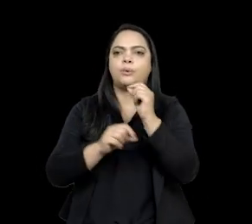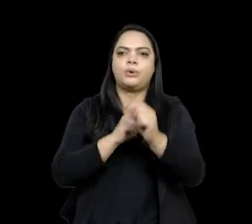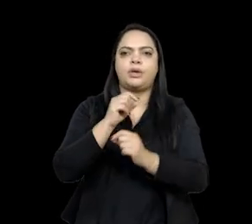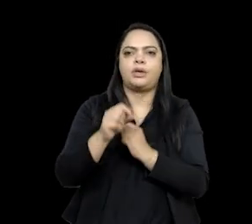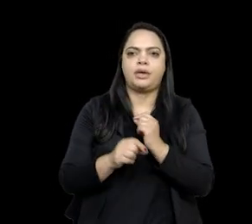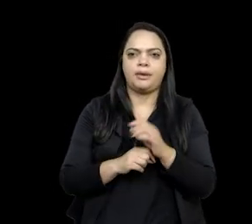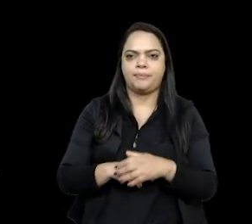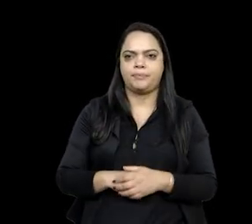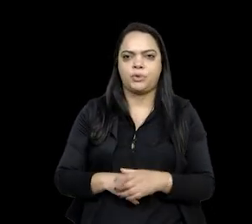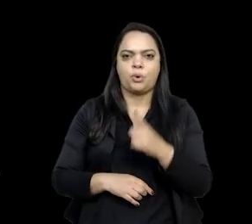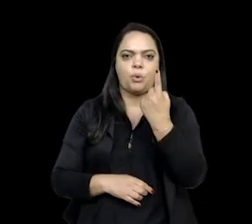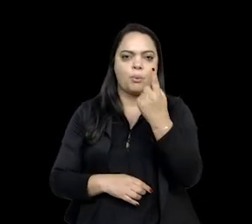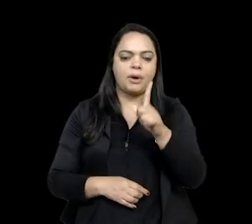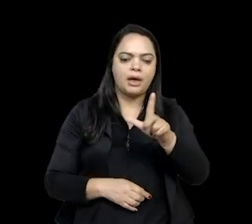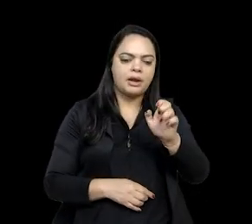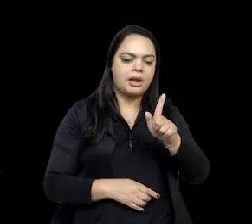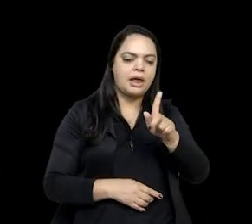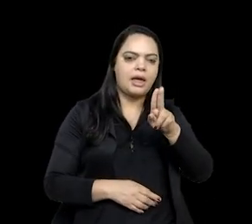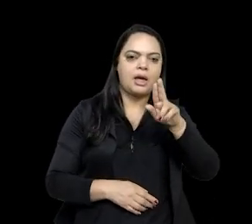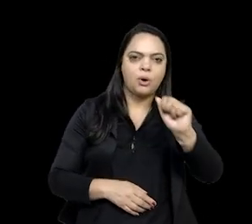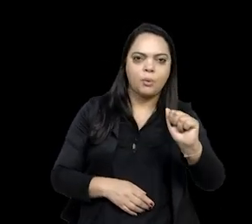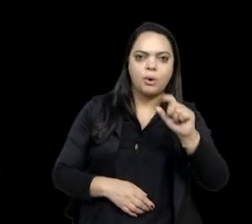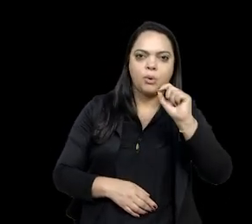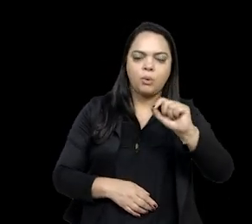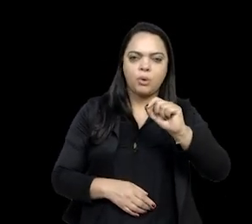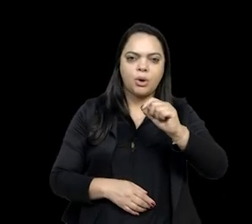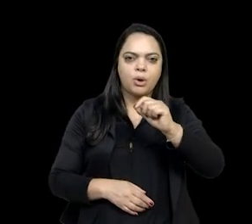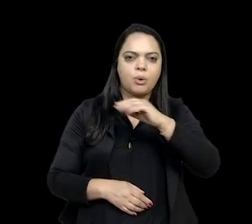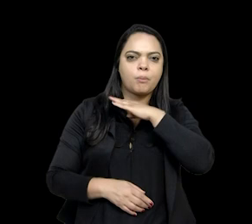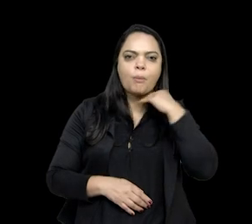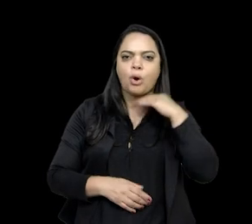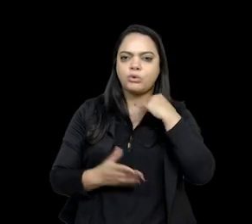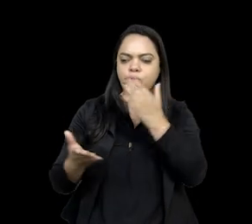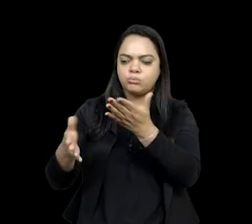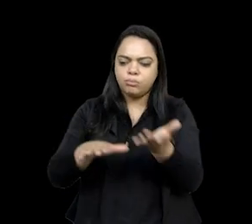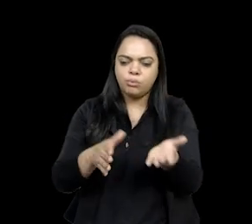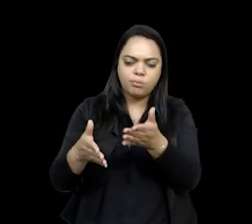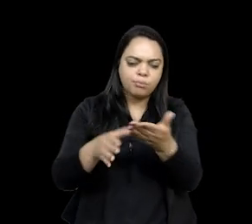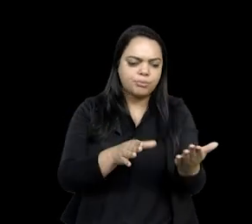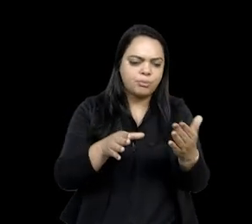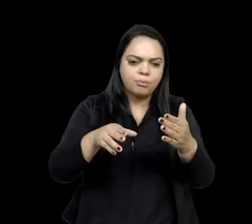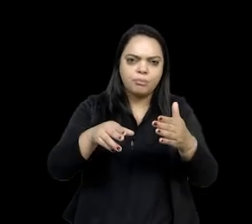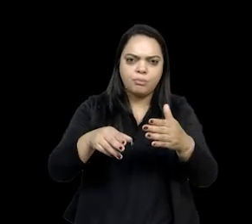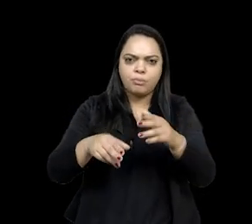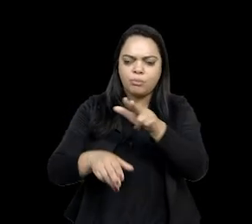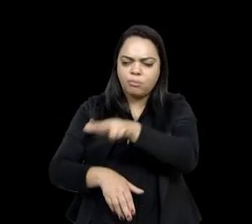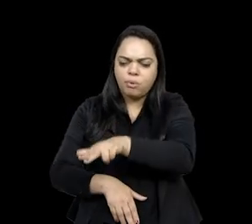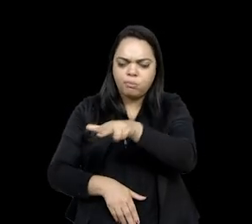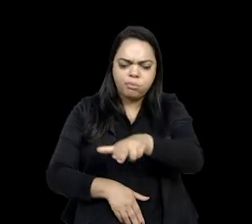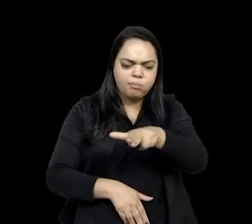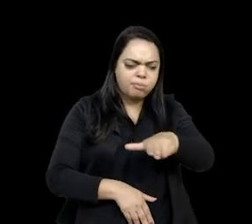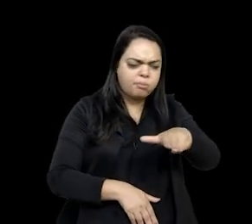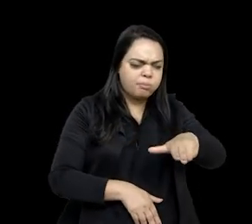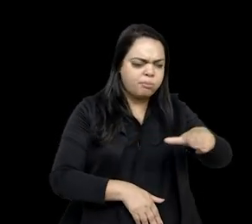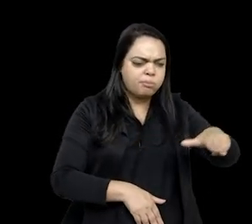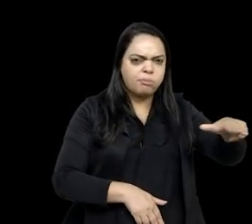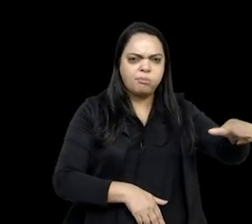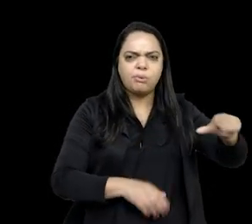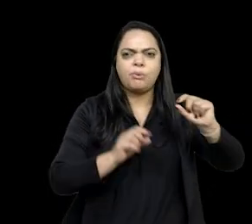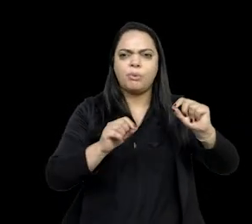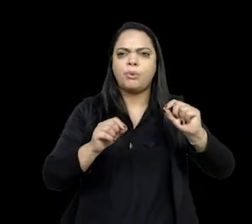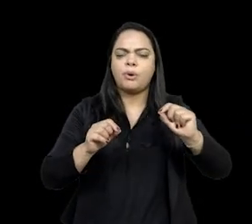estendeu corpos de Tupinambás um ao lado do outro. Uma légua, se eu não me engano, dá três perdoas, alguma coisa, quilômetros.